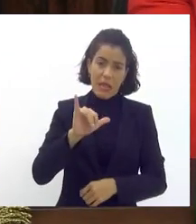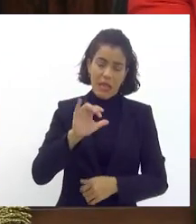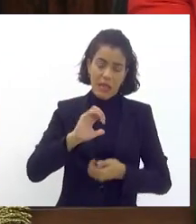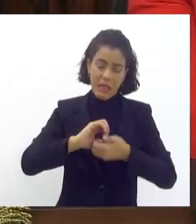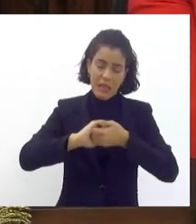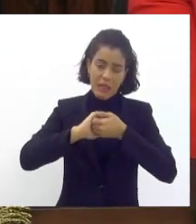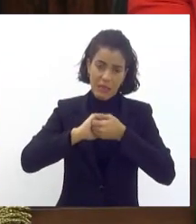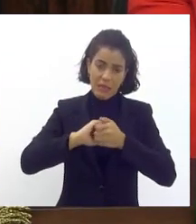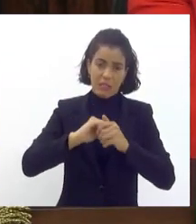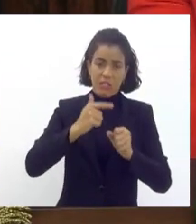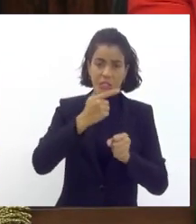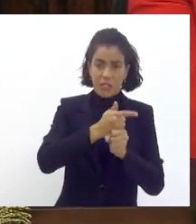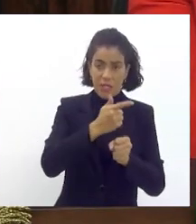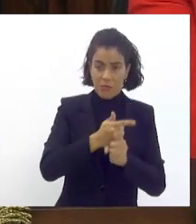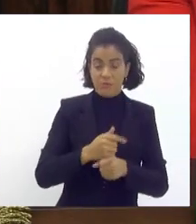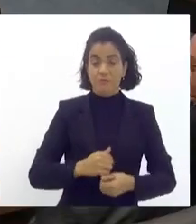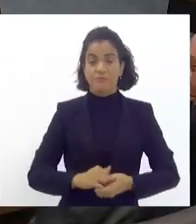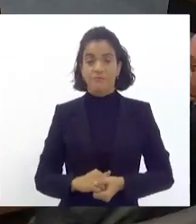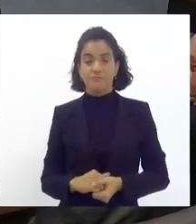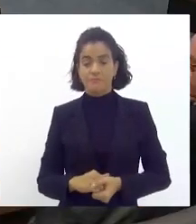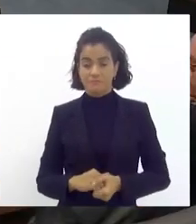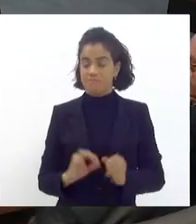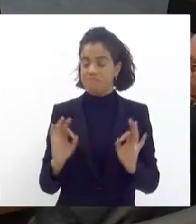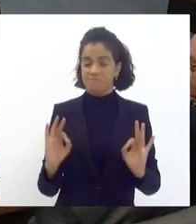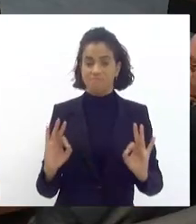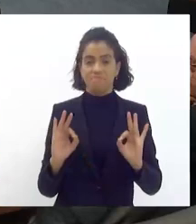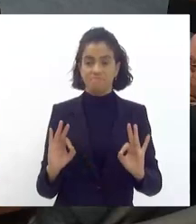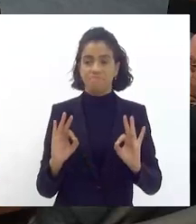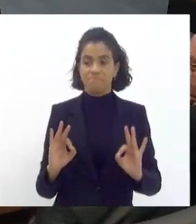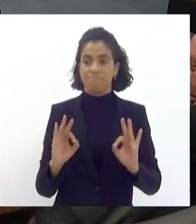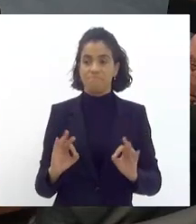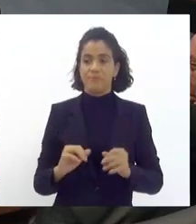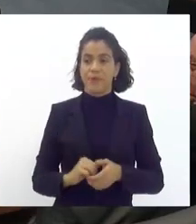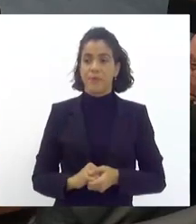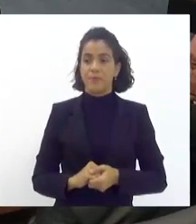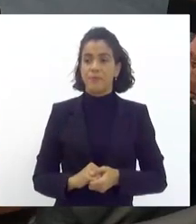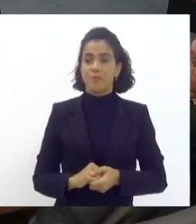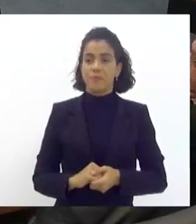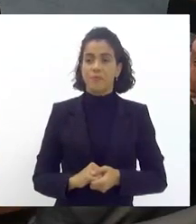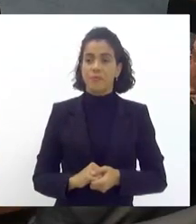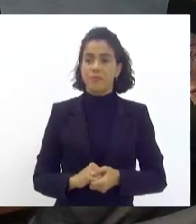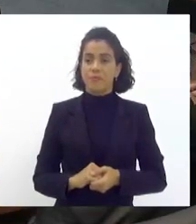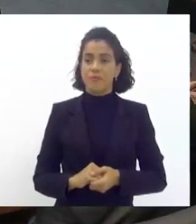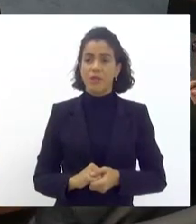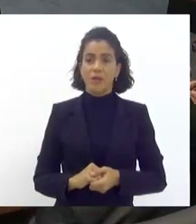sequência assim dessa forma perfeito presidente passar deputado Luiz Cláudio